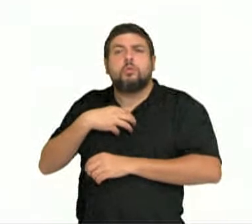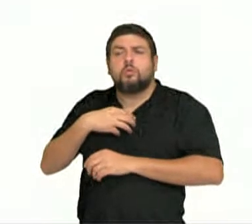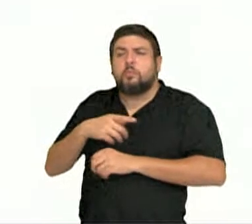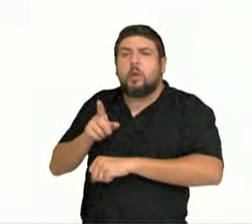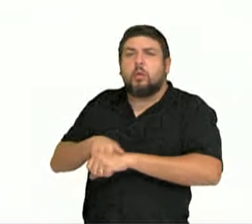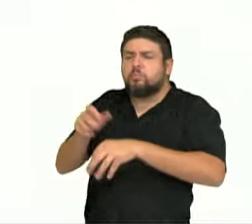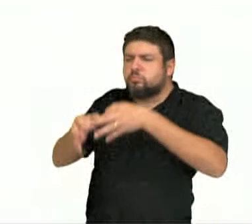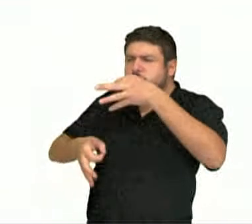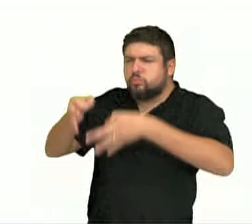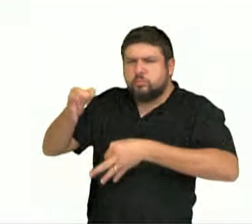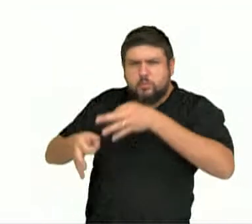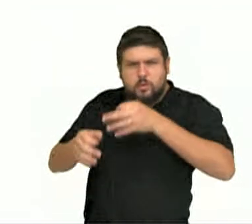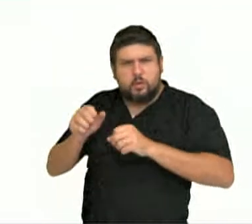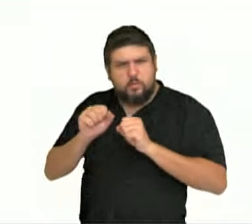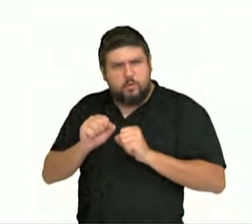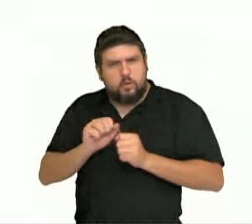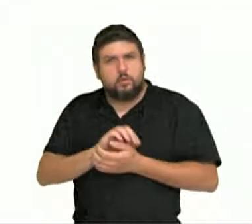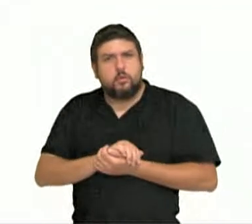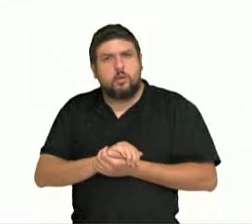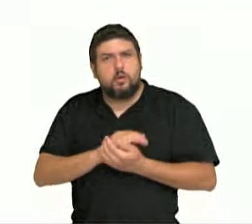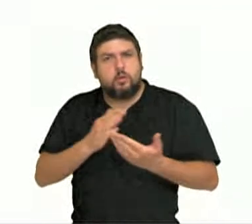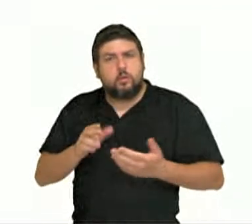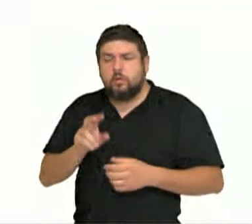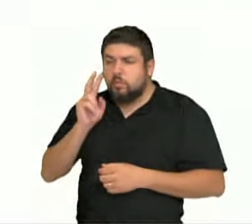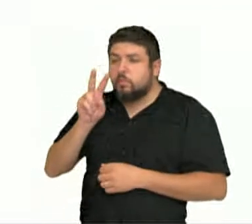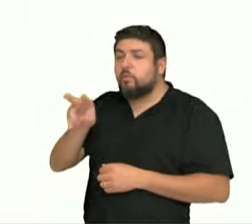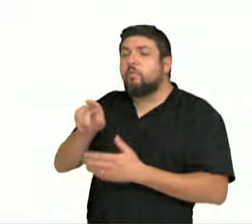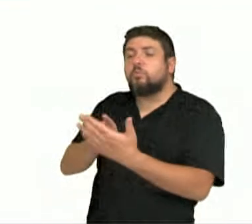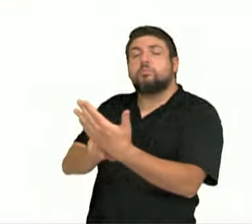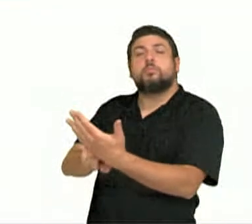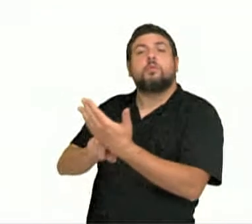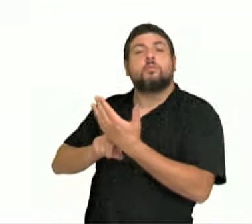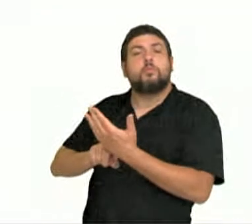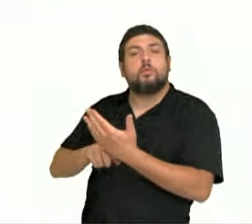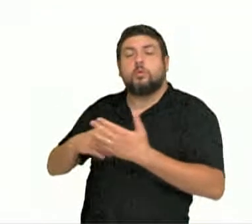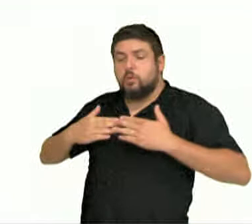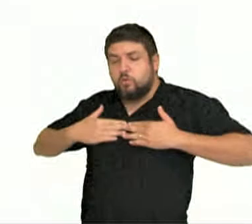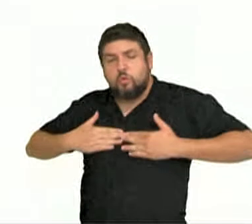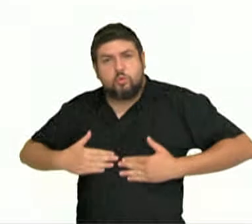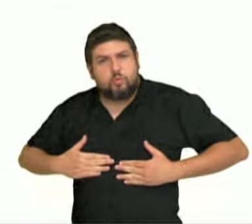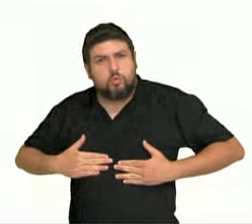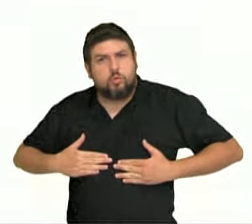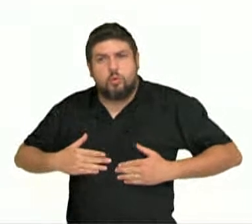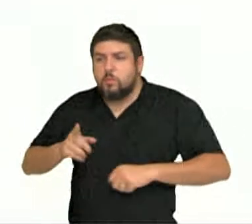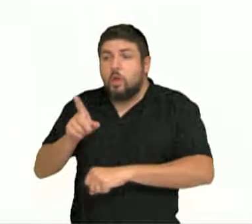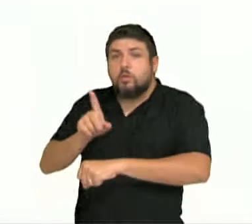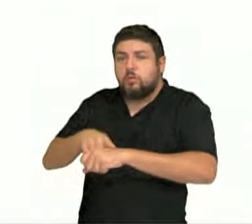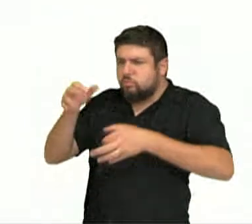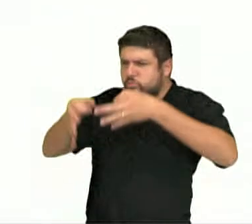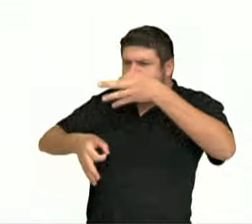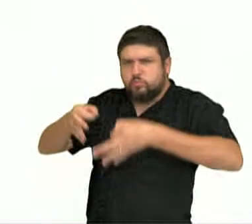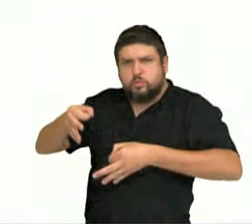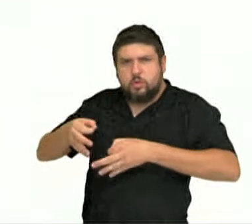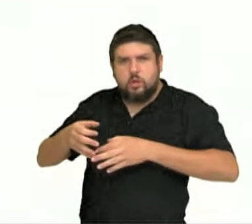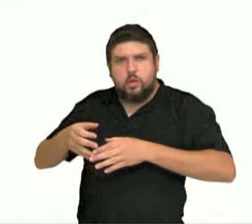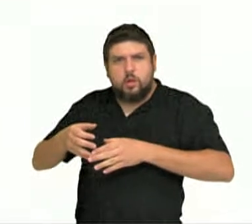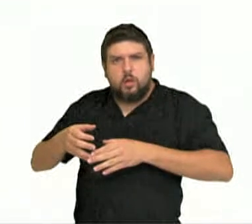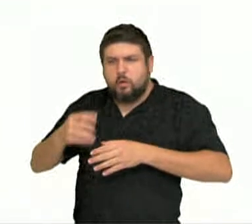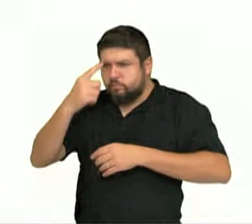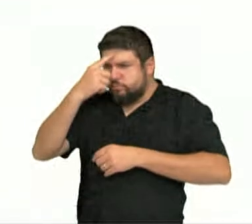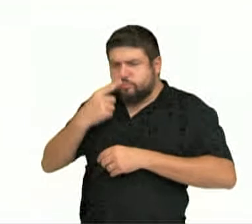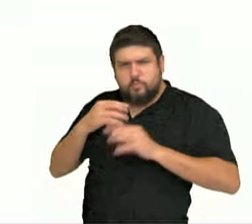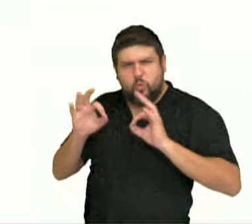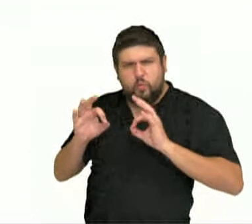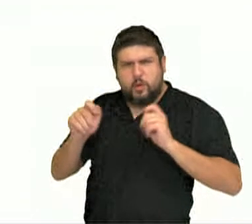fisicamente? Então eu só vou avaliar a pessoa pelo que ela me demonstra no físico. Não quero saber mais nada dela, caráter nem nada. Será que é